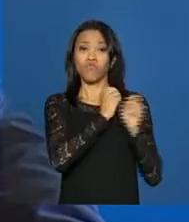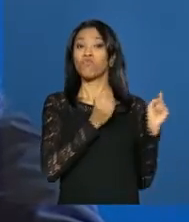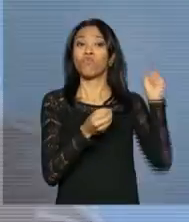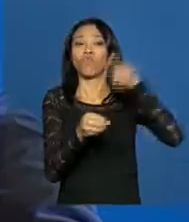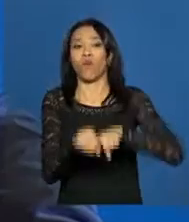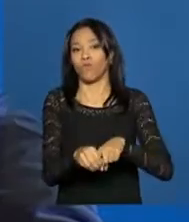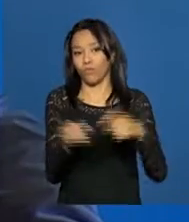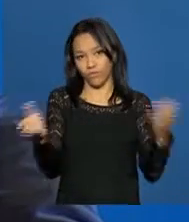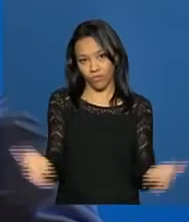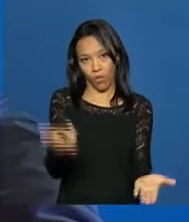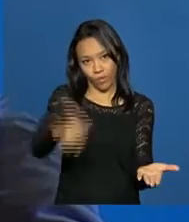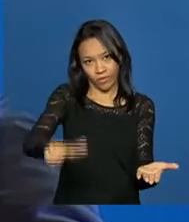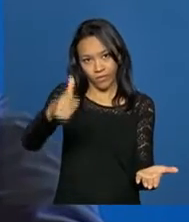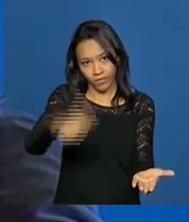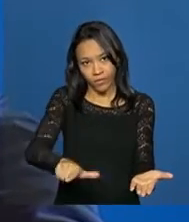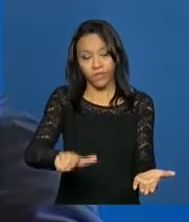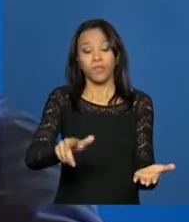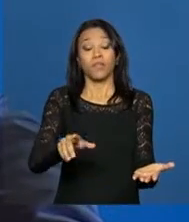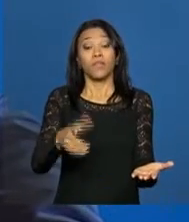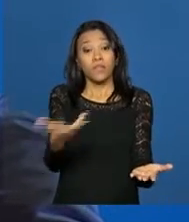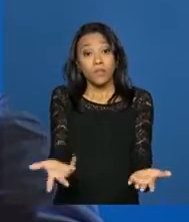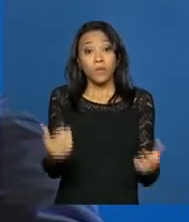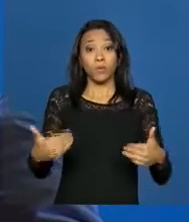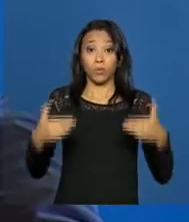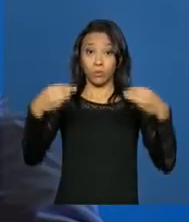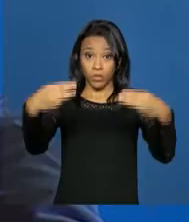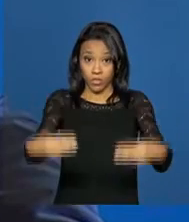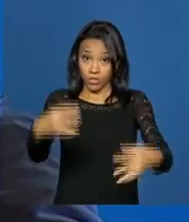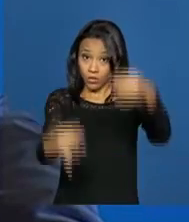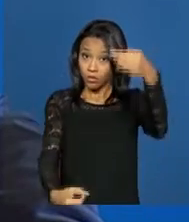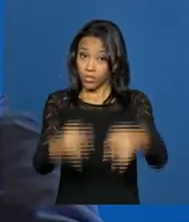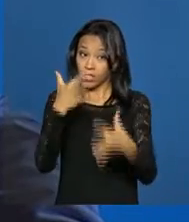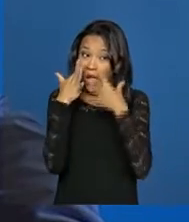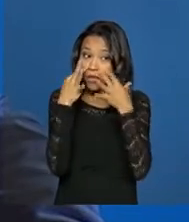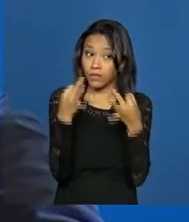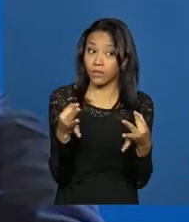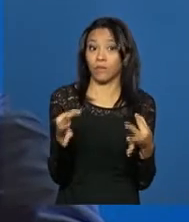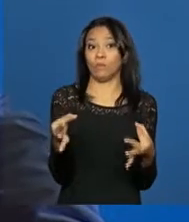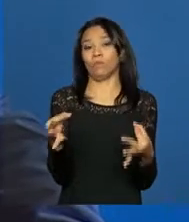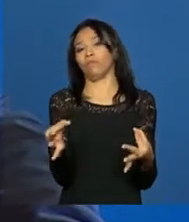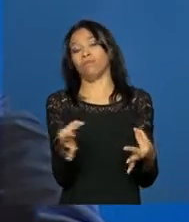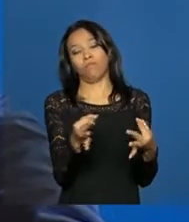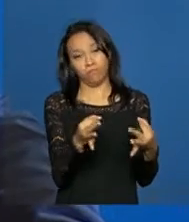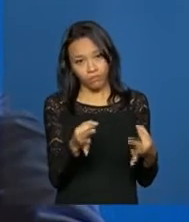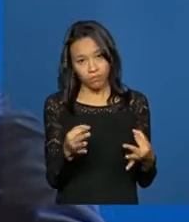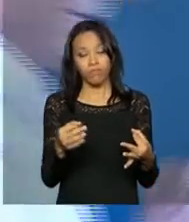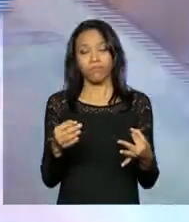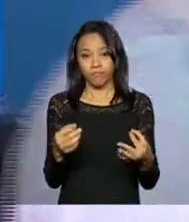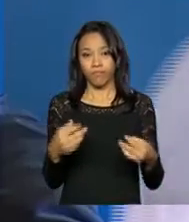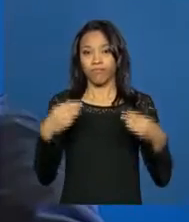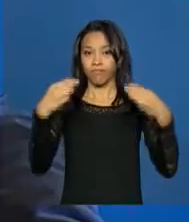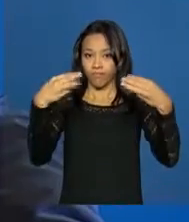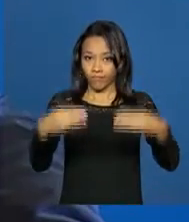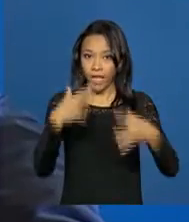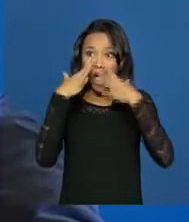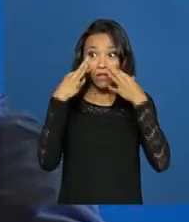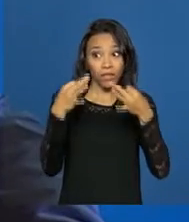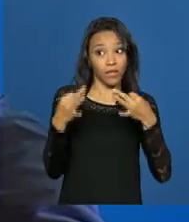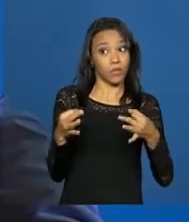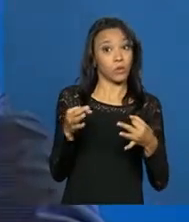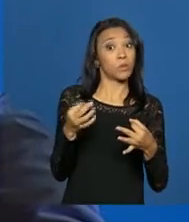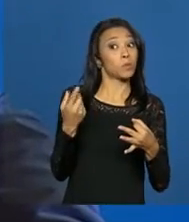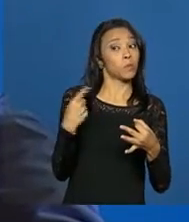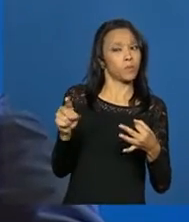repetir. E o ministério está atento, está atento às pessoas